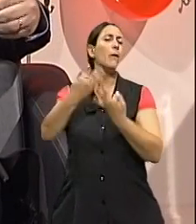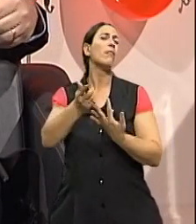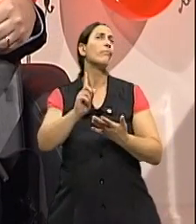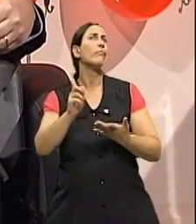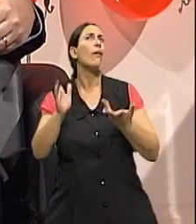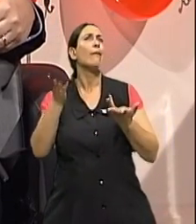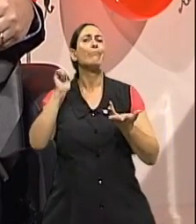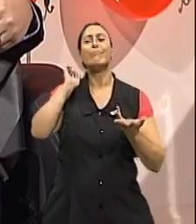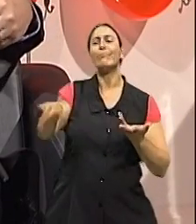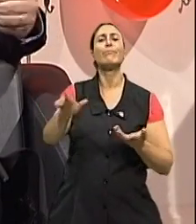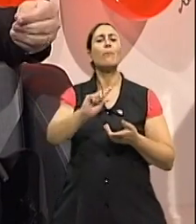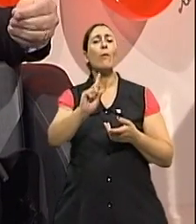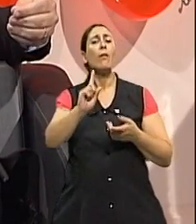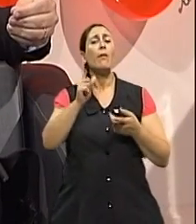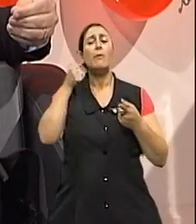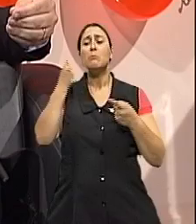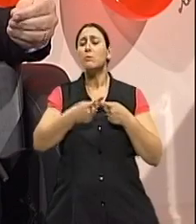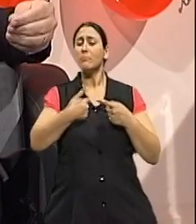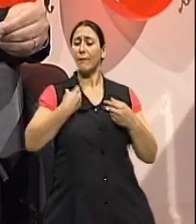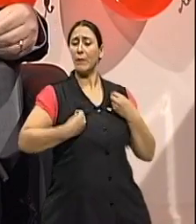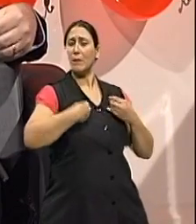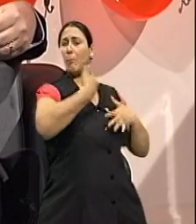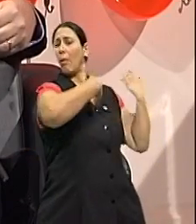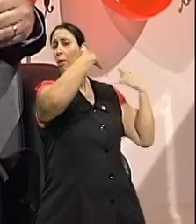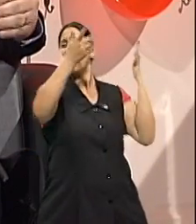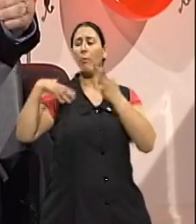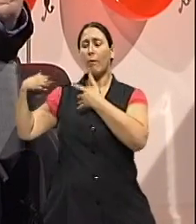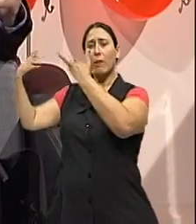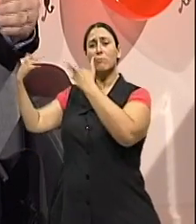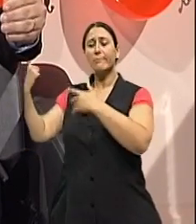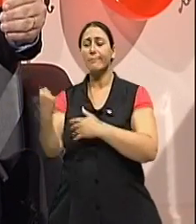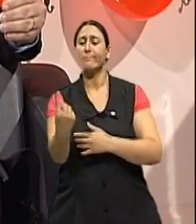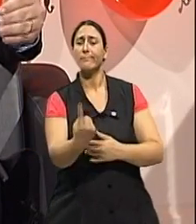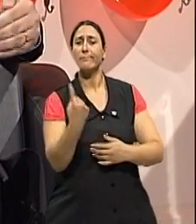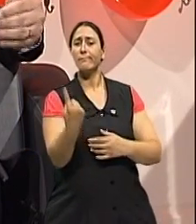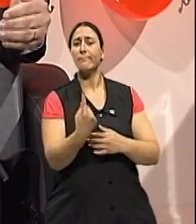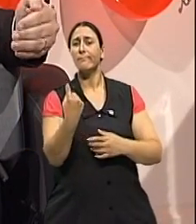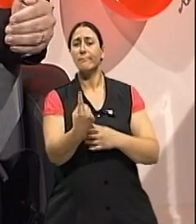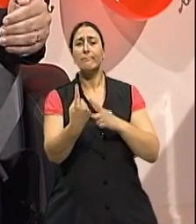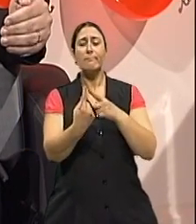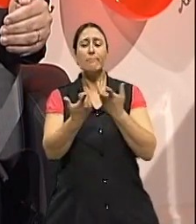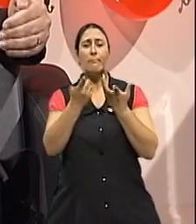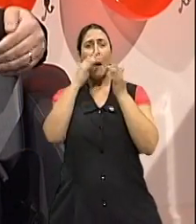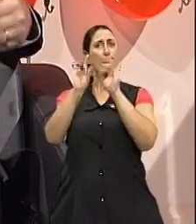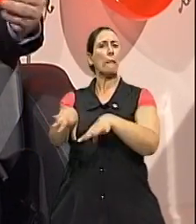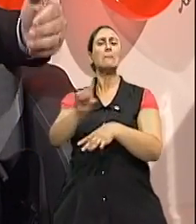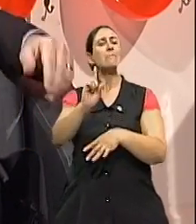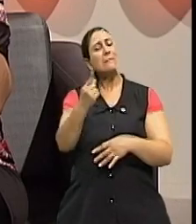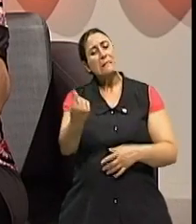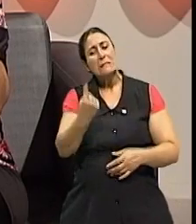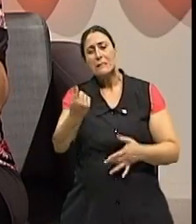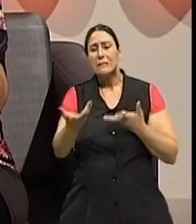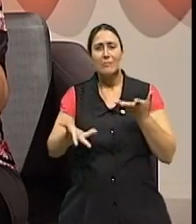é necessário a gente poder entender que muitas vezes algo simples pode fazer toda a diferença. Olha,